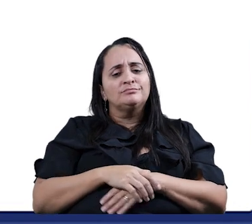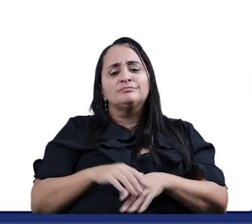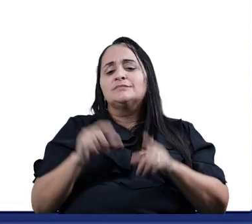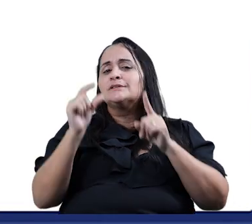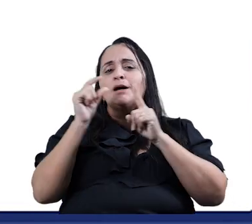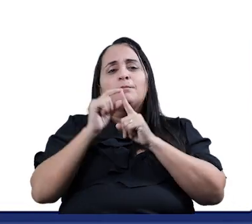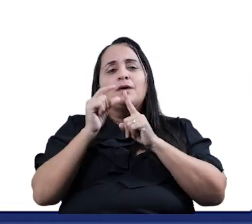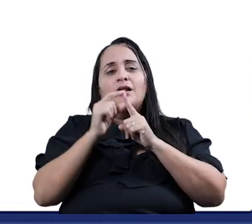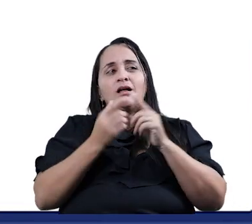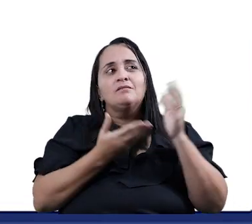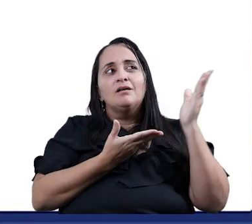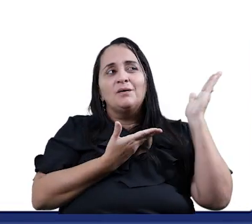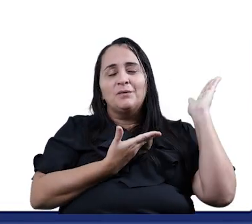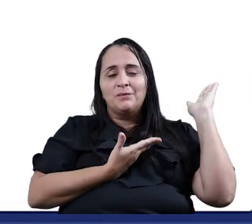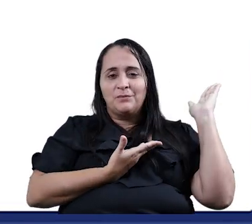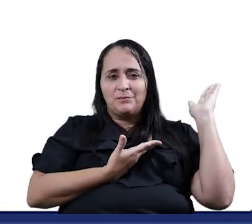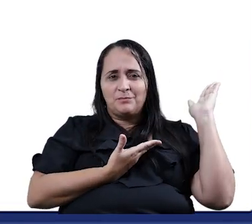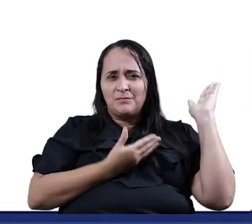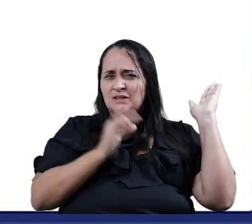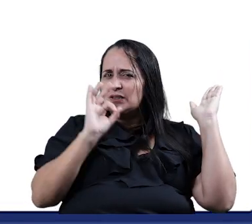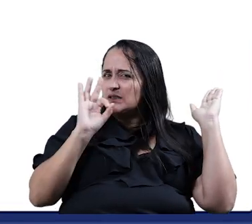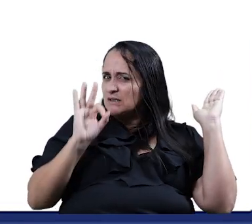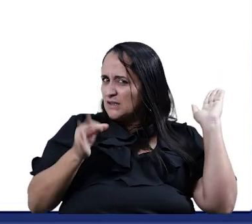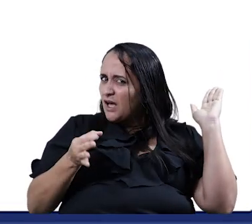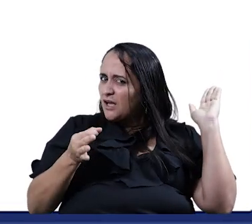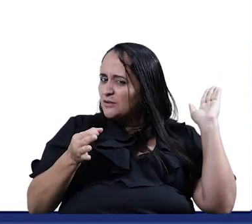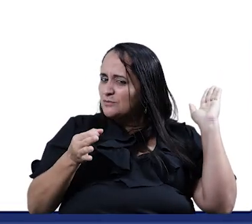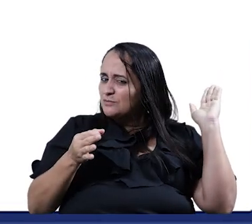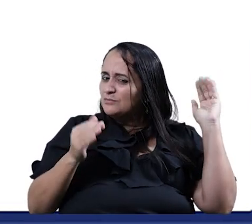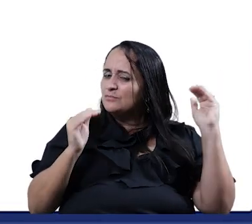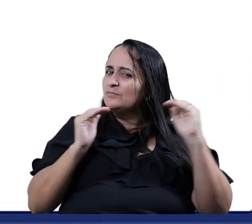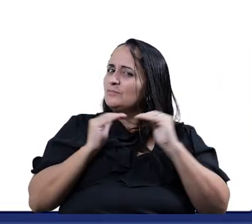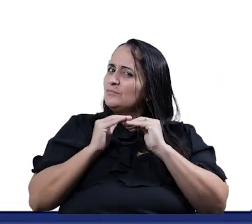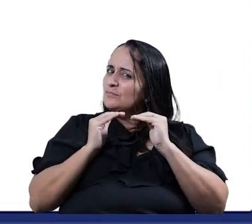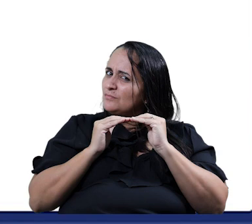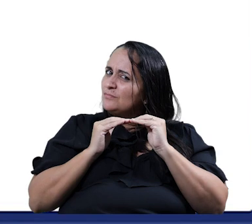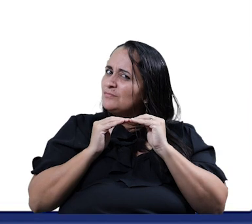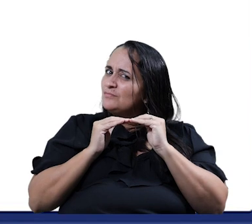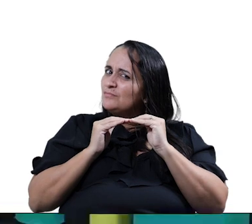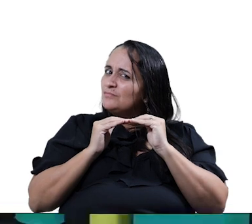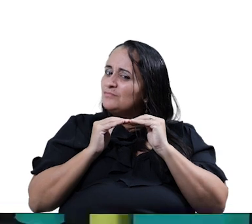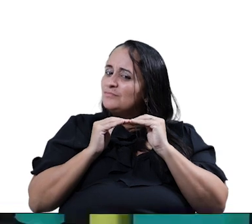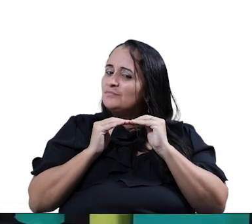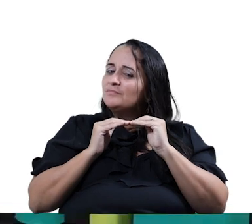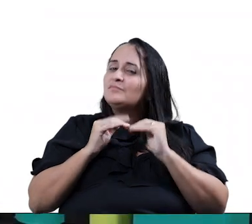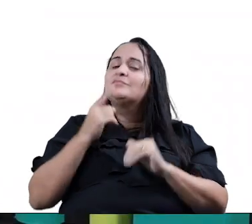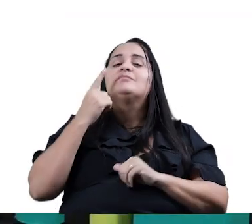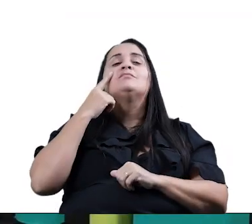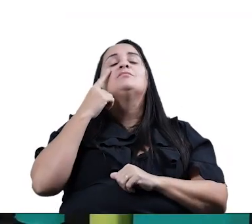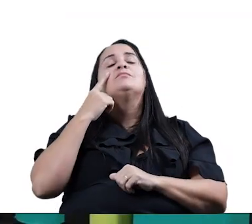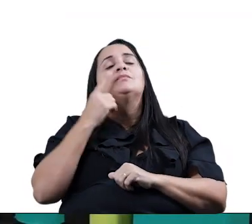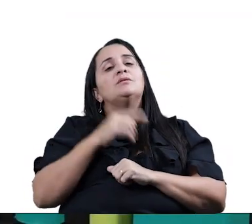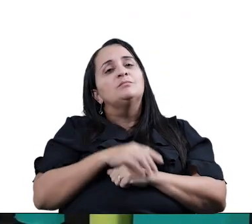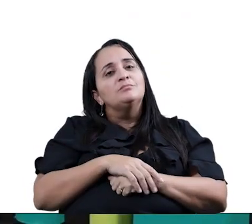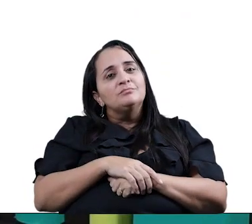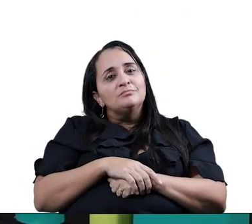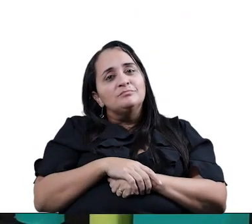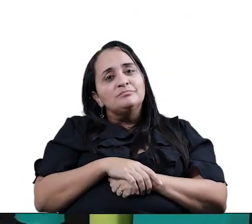dela Vocês acham Que está certo? Que está rimando? E diga